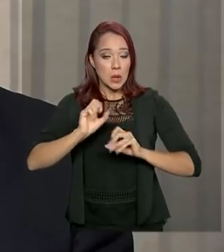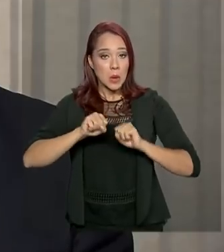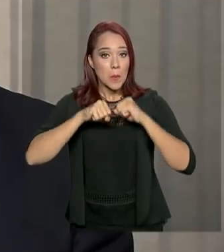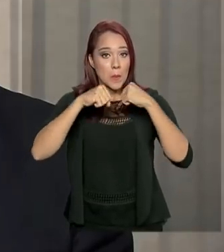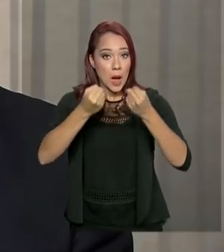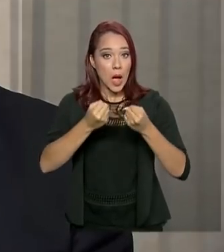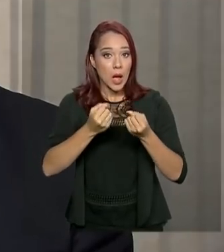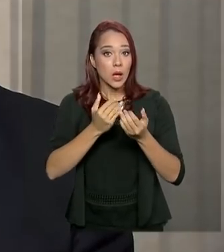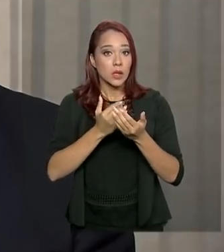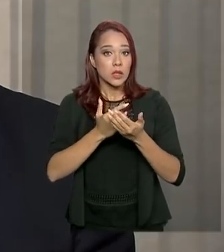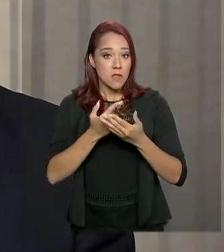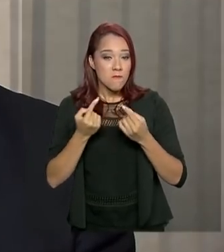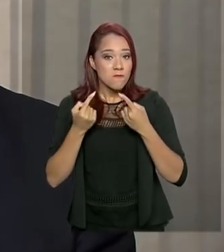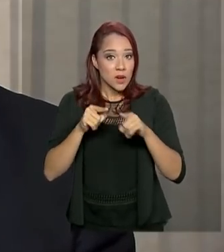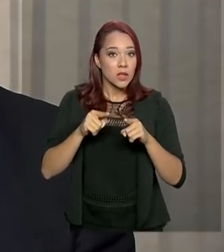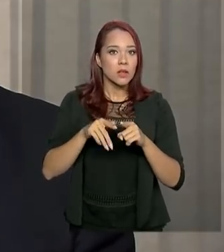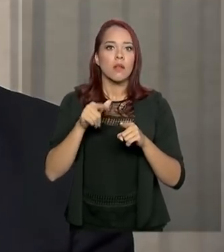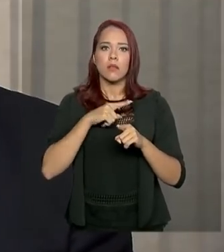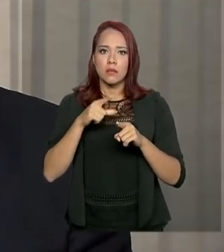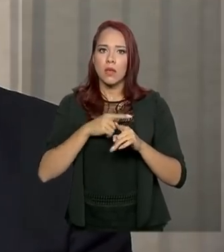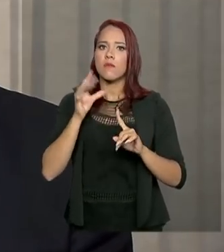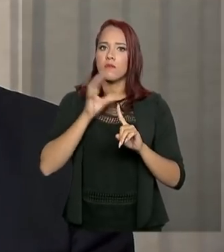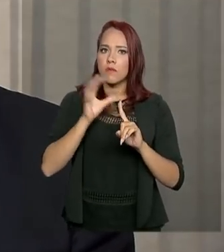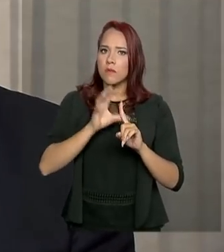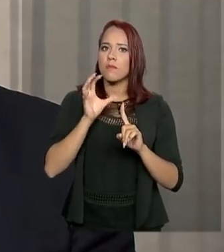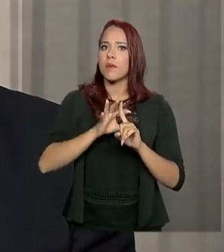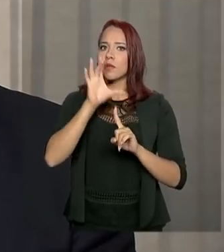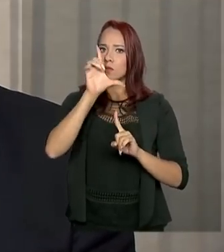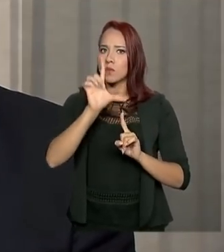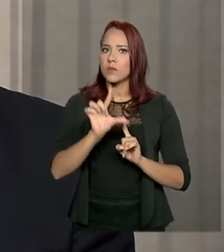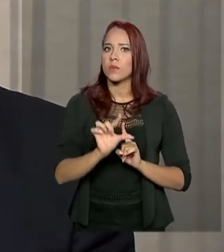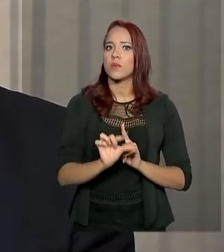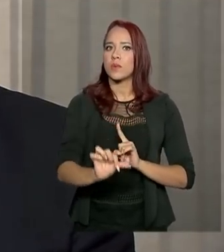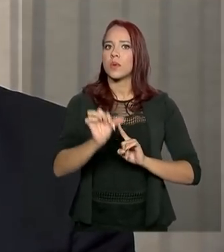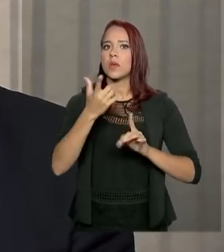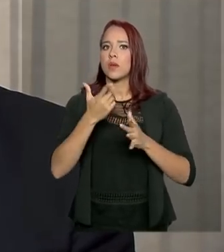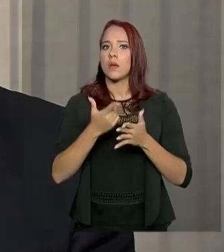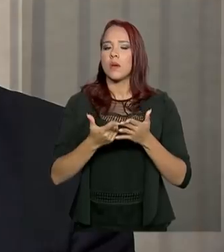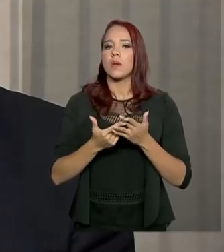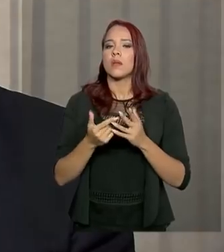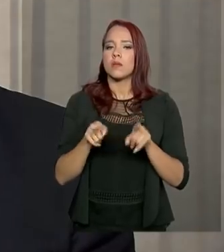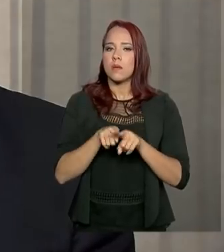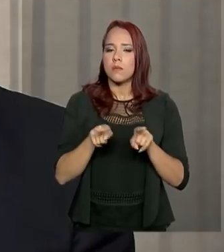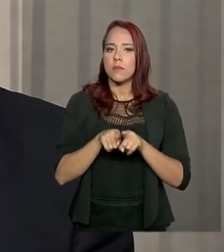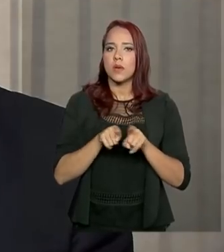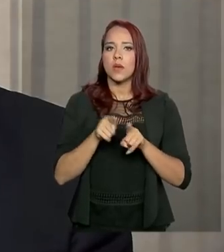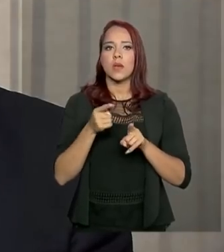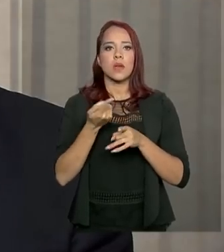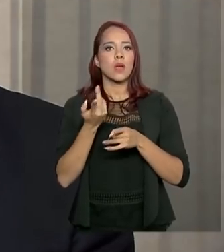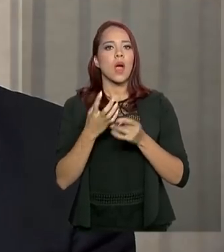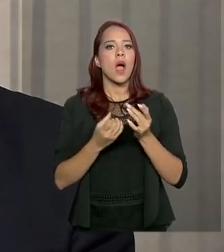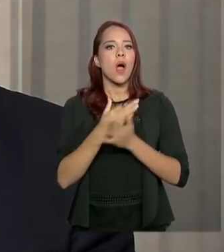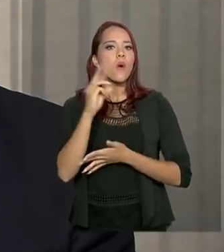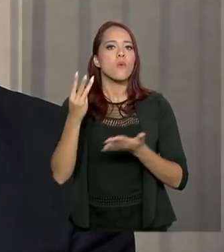criminalidade organizada tem um impacto na redução, igualmente, da criminalidade violenta.